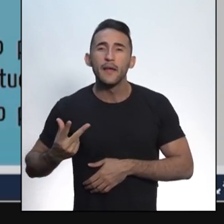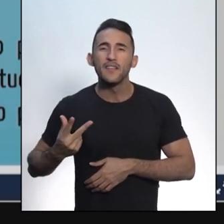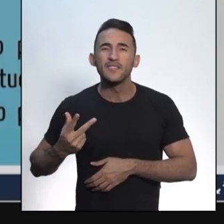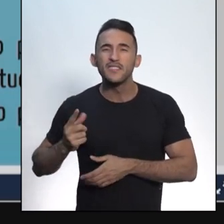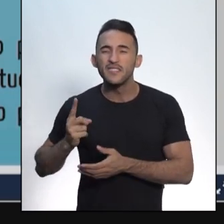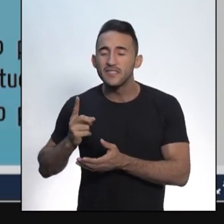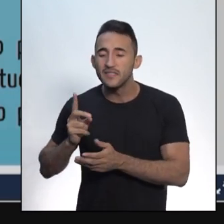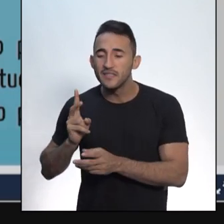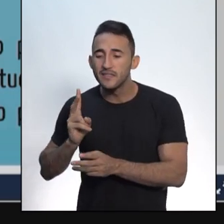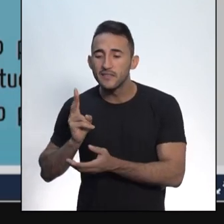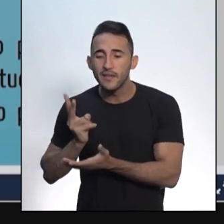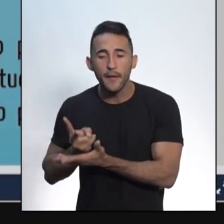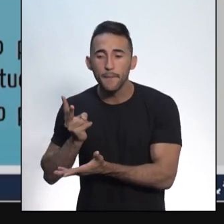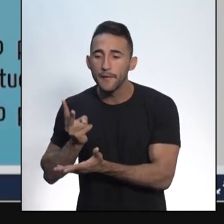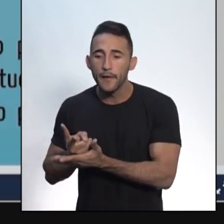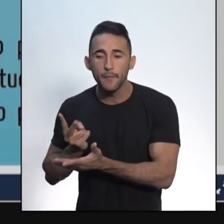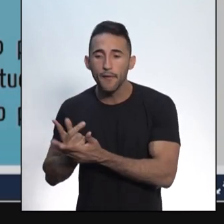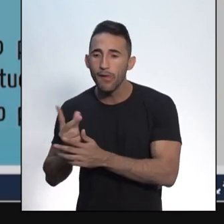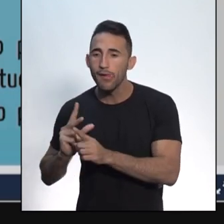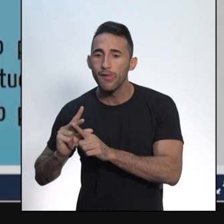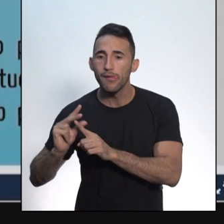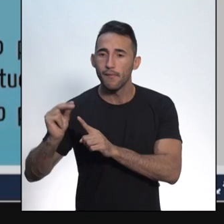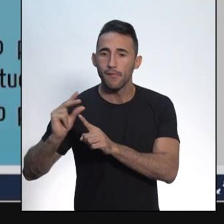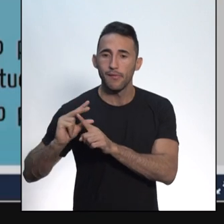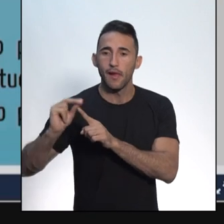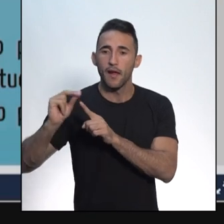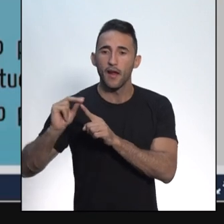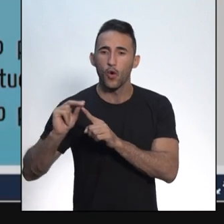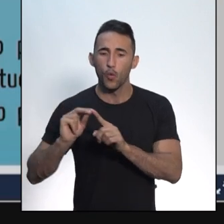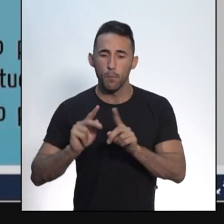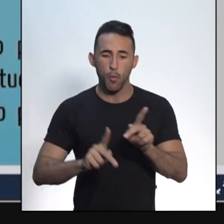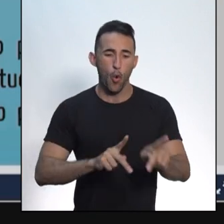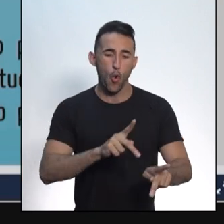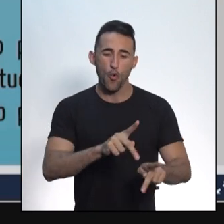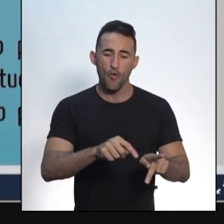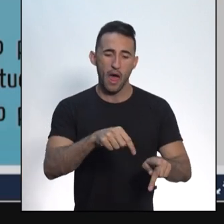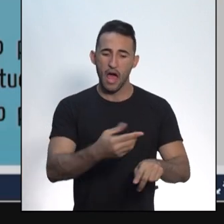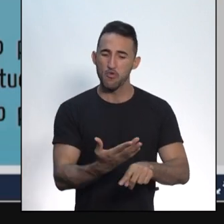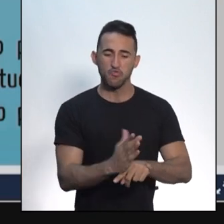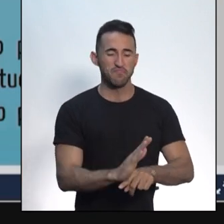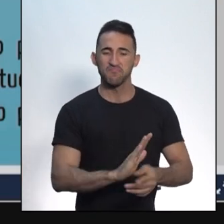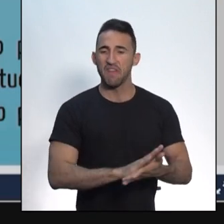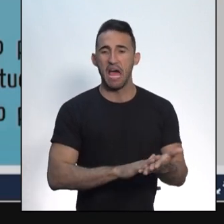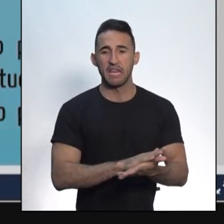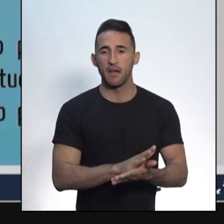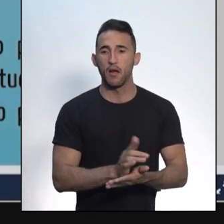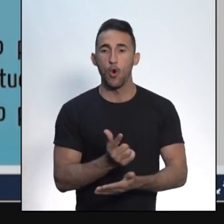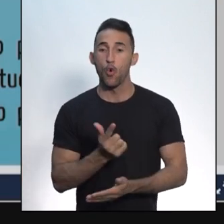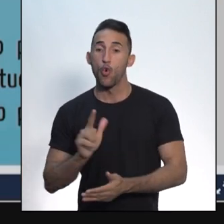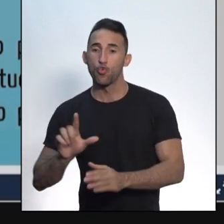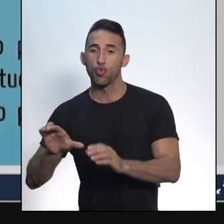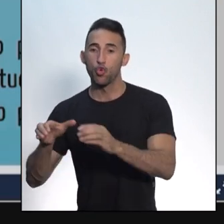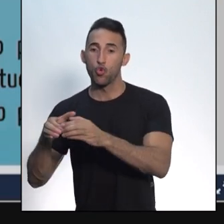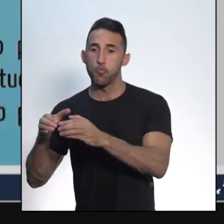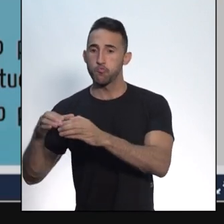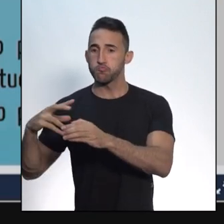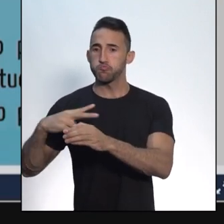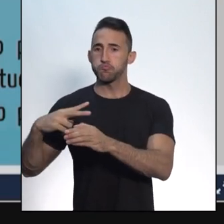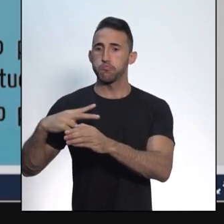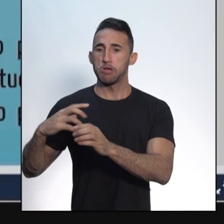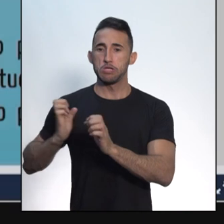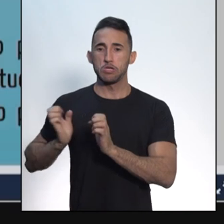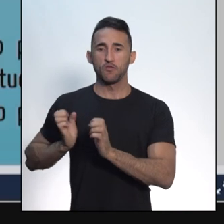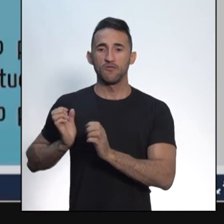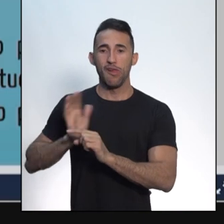predomina sobre os interesses coletivos, os interesses do povo, os interesses da maioria da população.